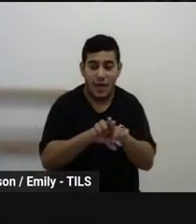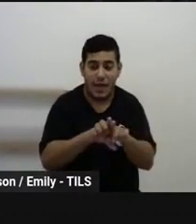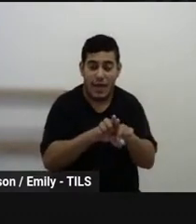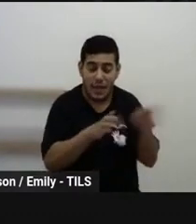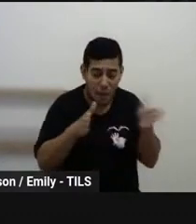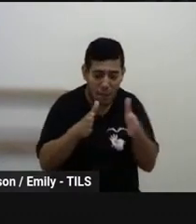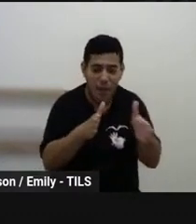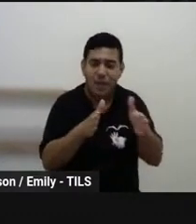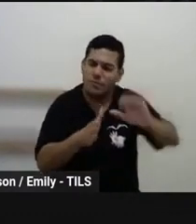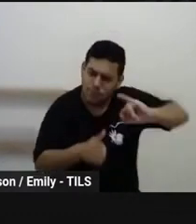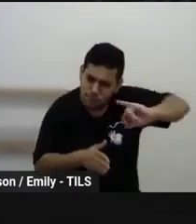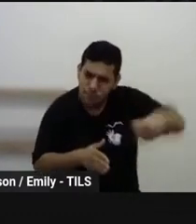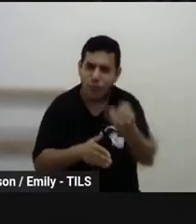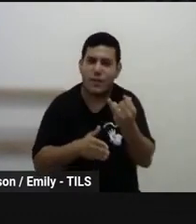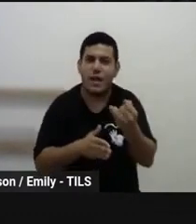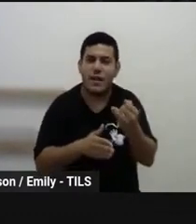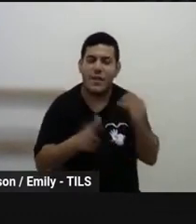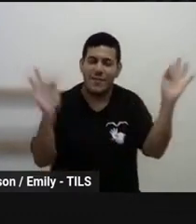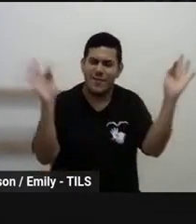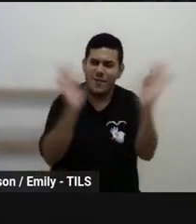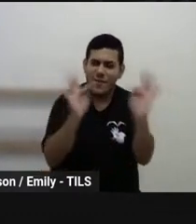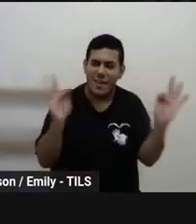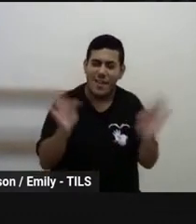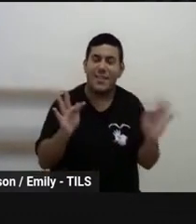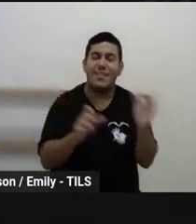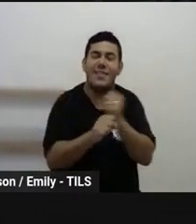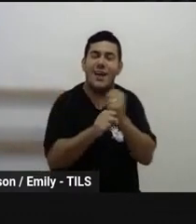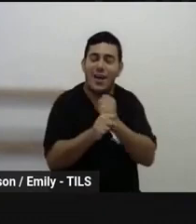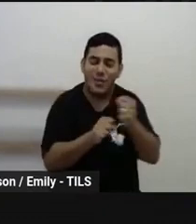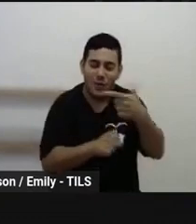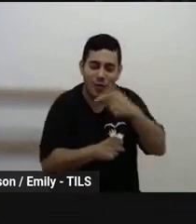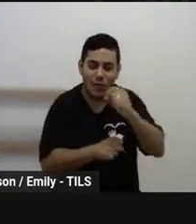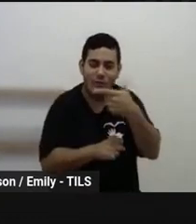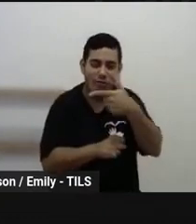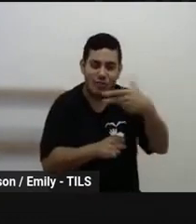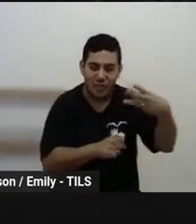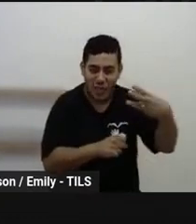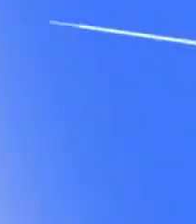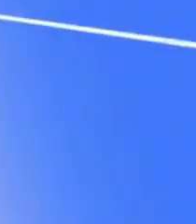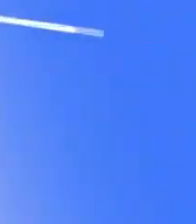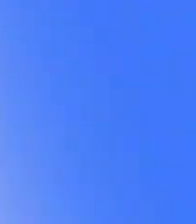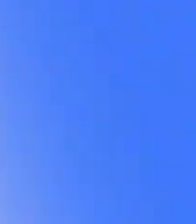seja proveitosa. Feliz ano letivo para todos e todas.